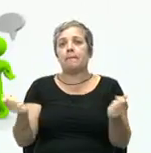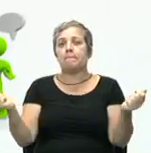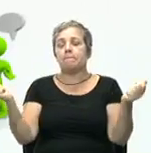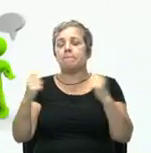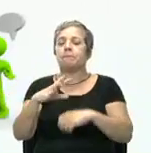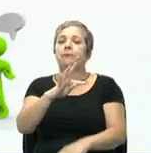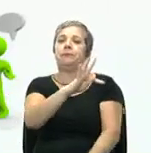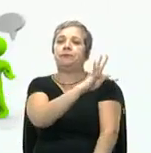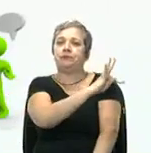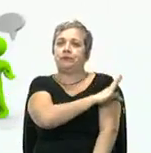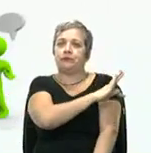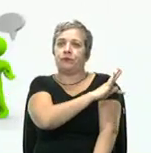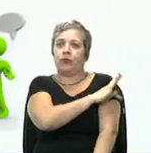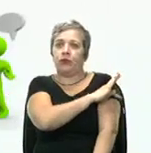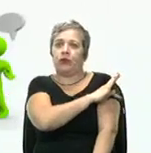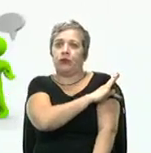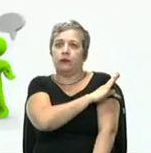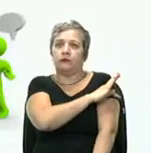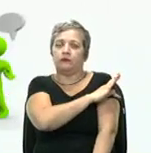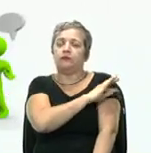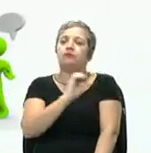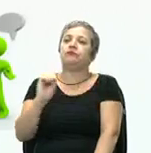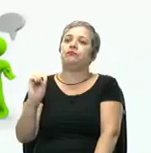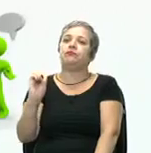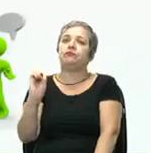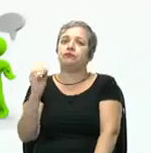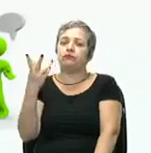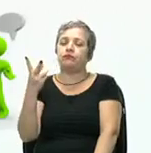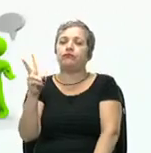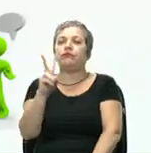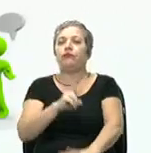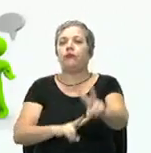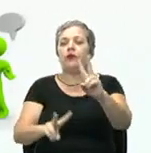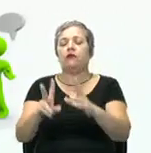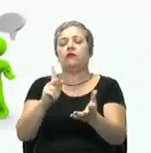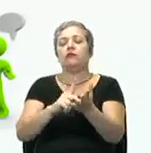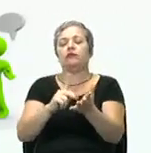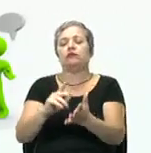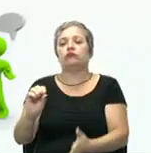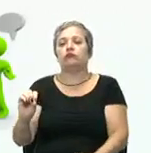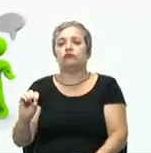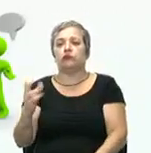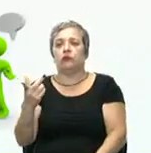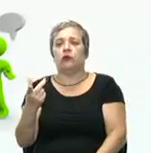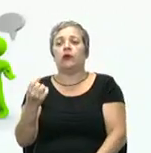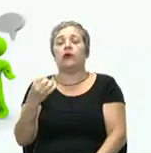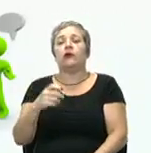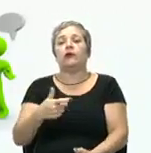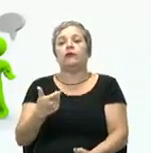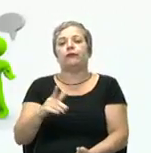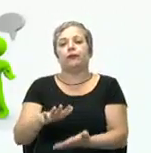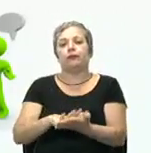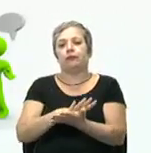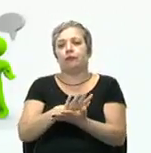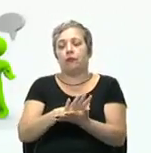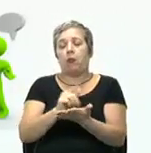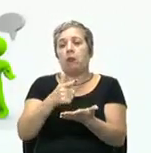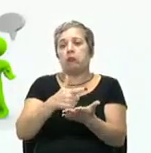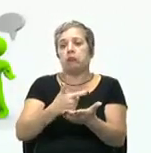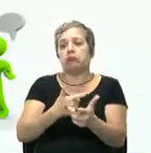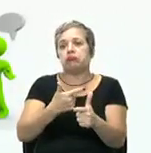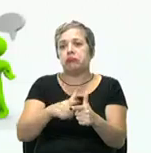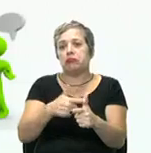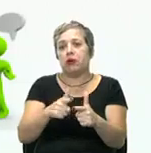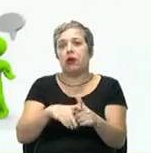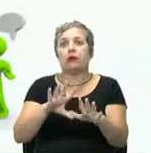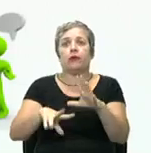técnica para que os eventos previstos aconteçam sem ocorrência inesperadas. E